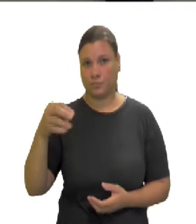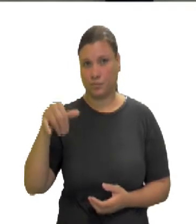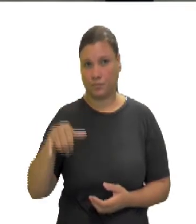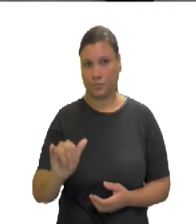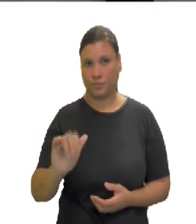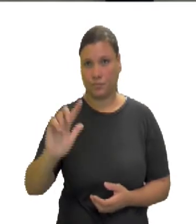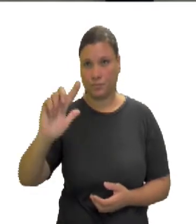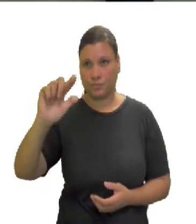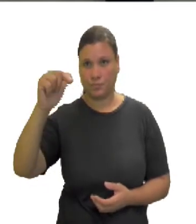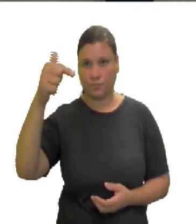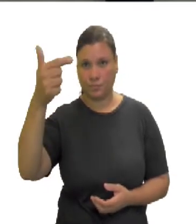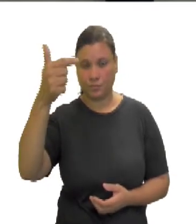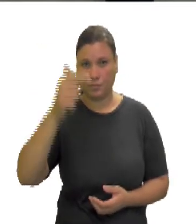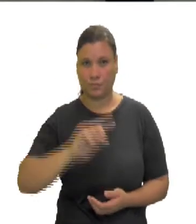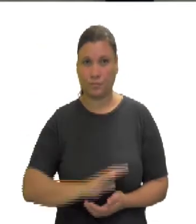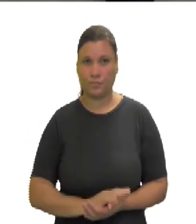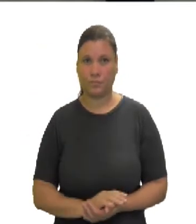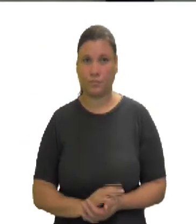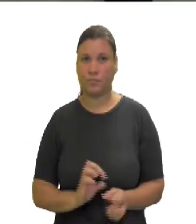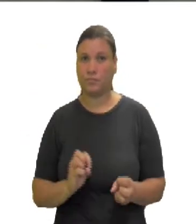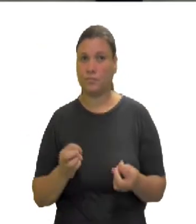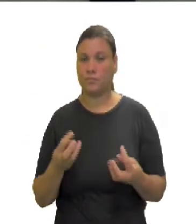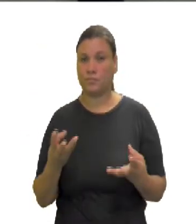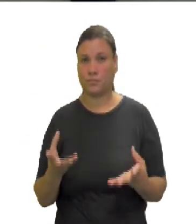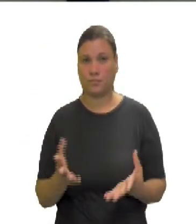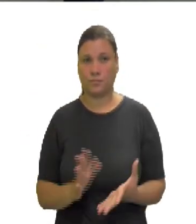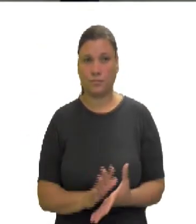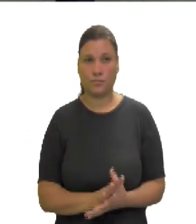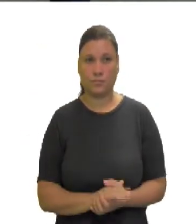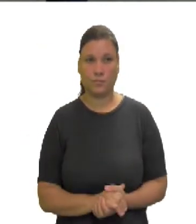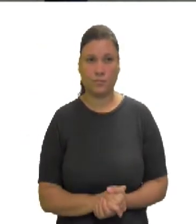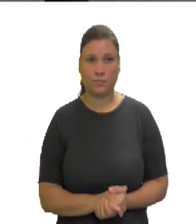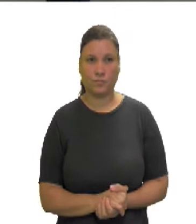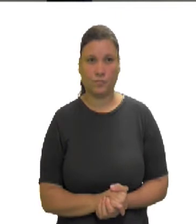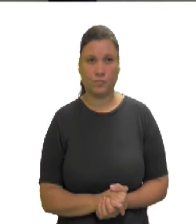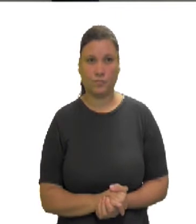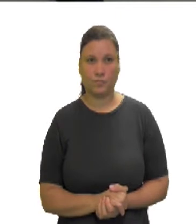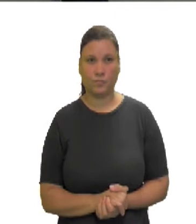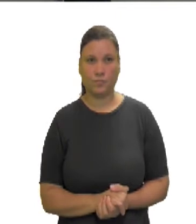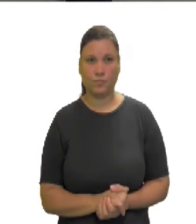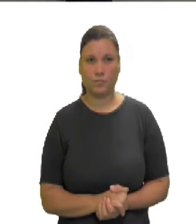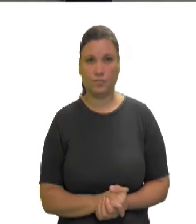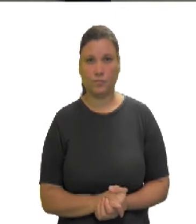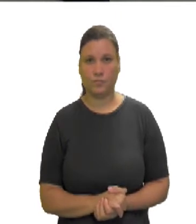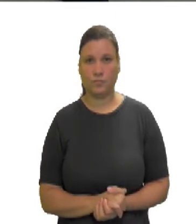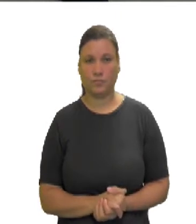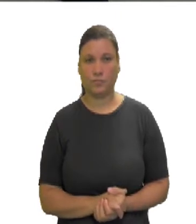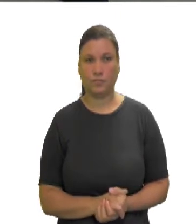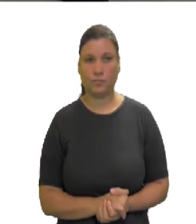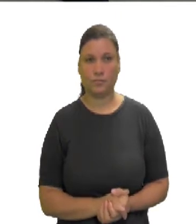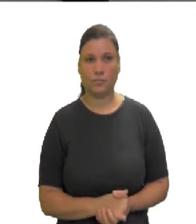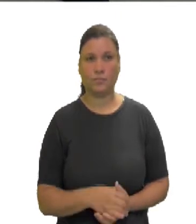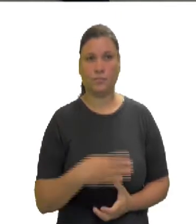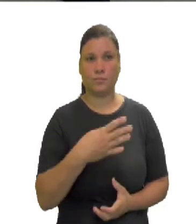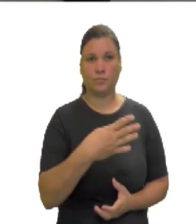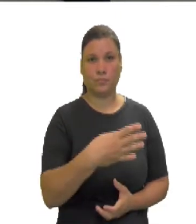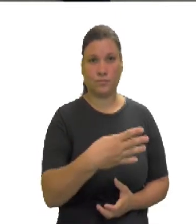2 ao quadrado,